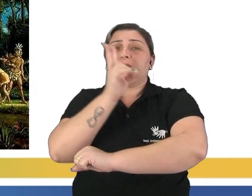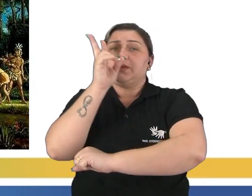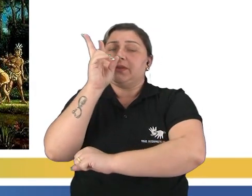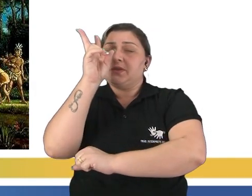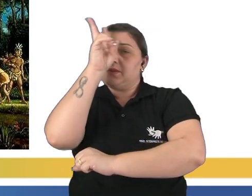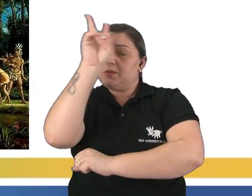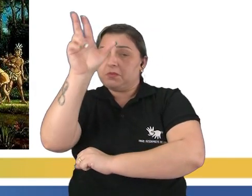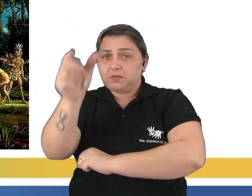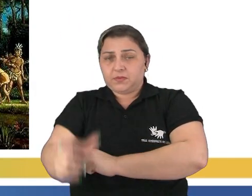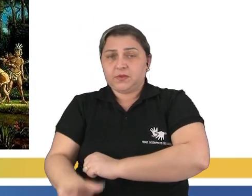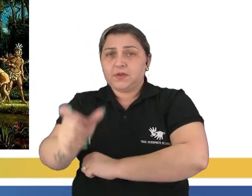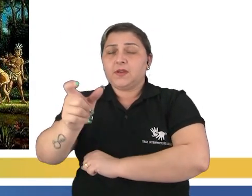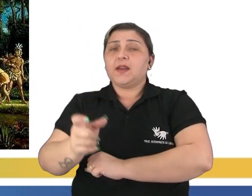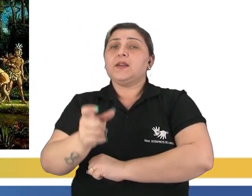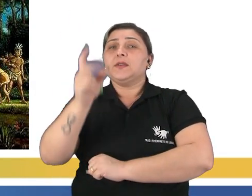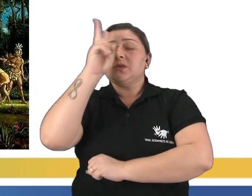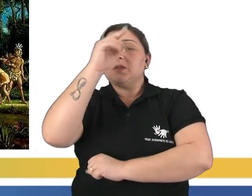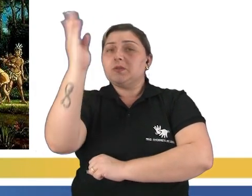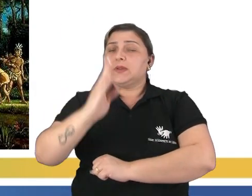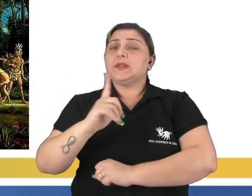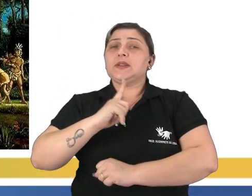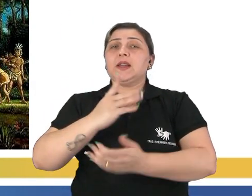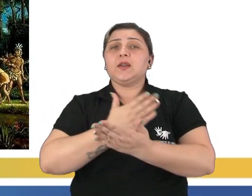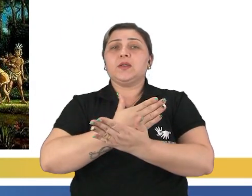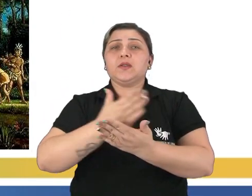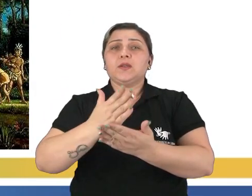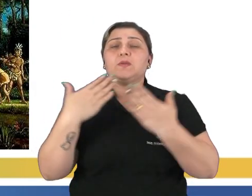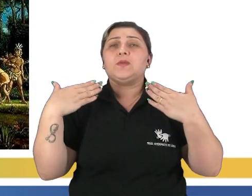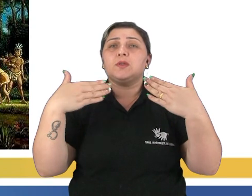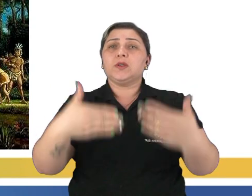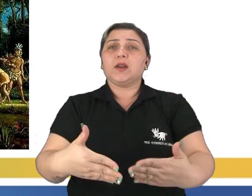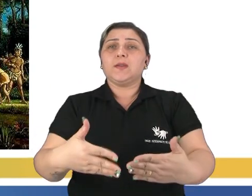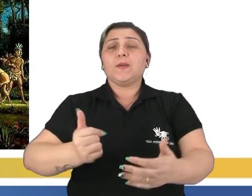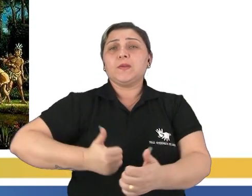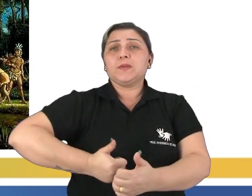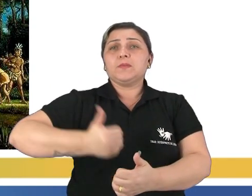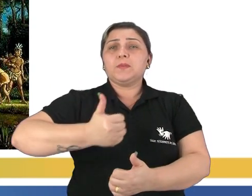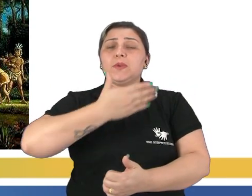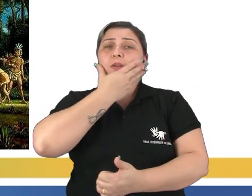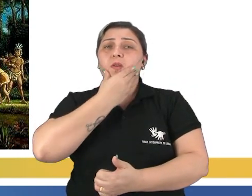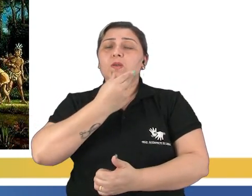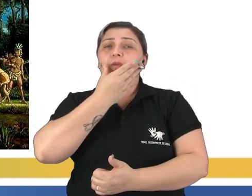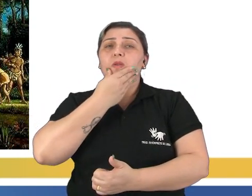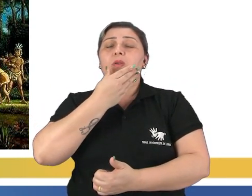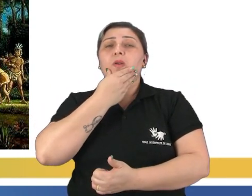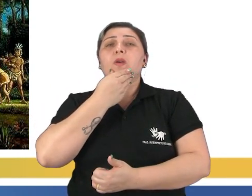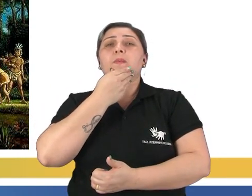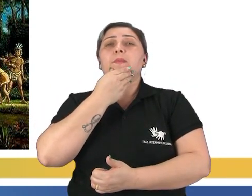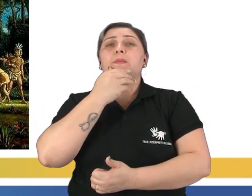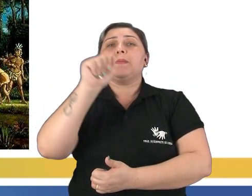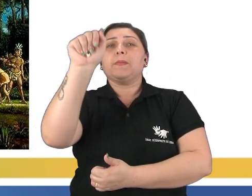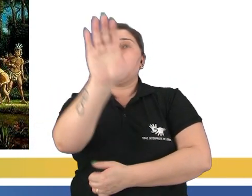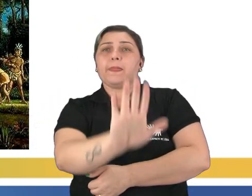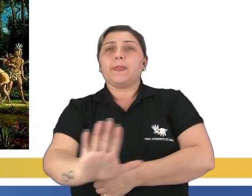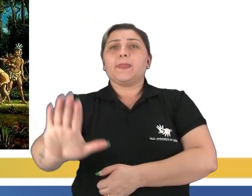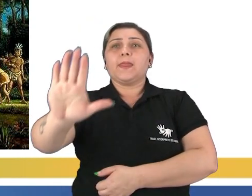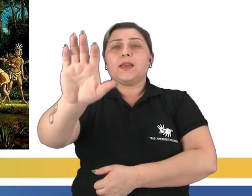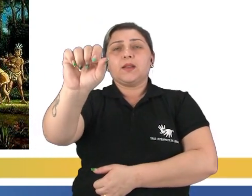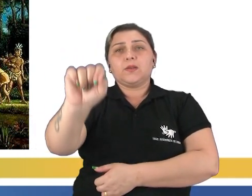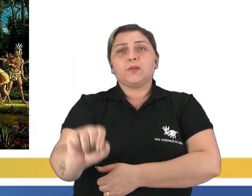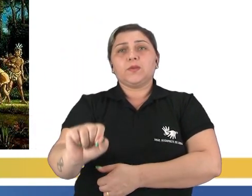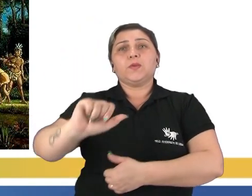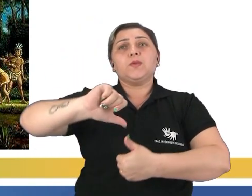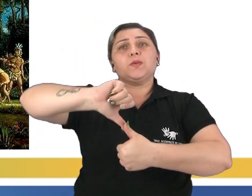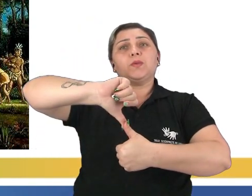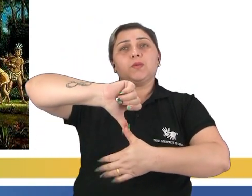defendem que a história do Brasil tem início com a chegada dos primeiros homens na América do Sul, e não com a chegada